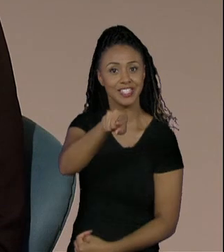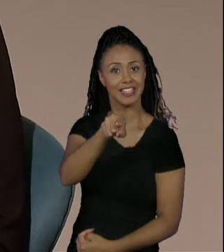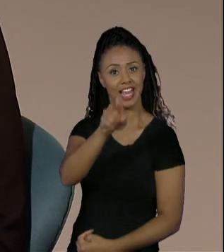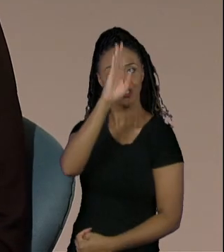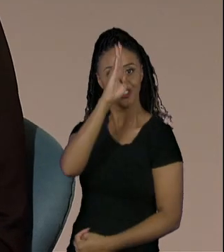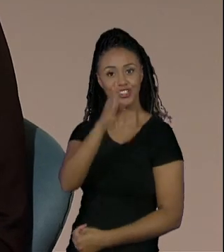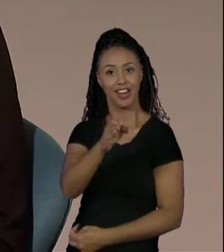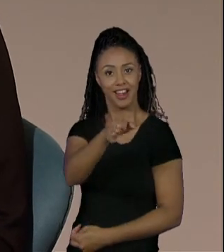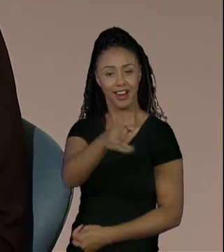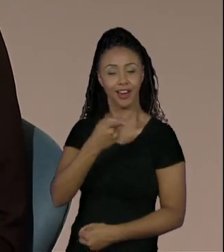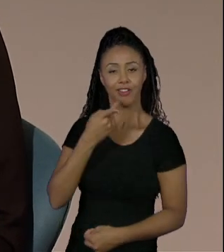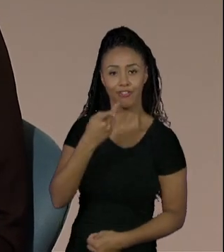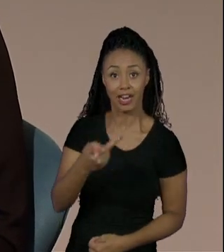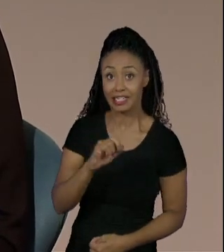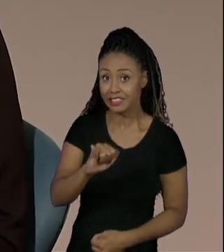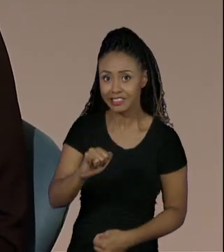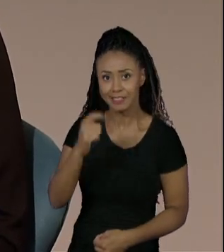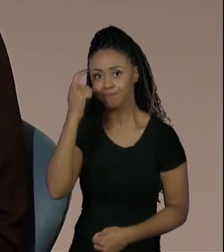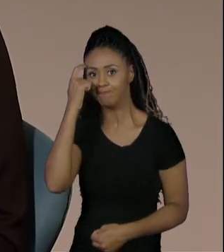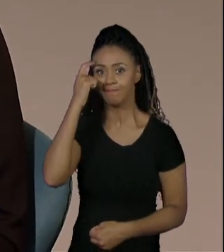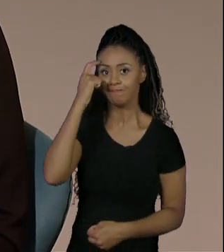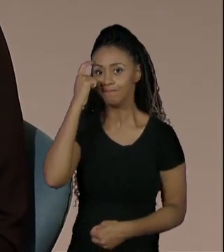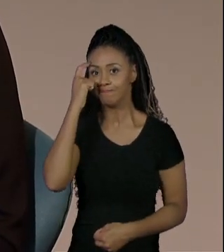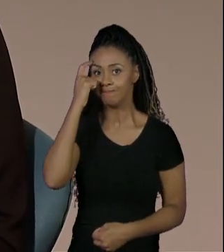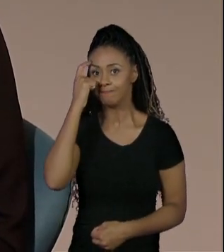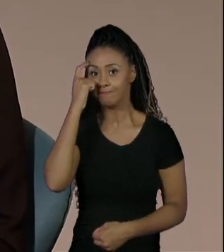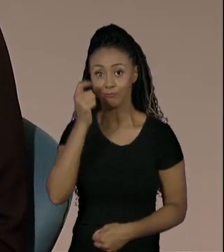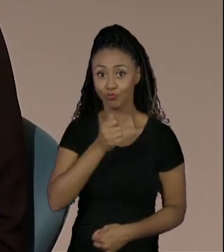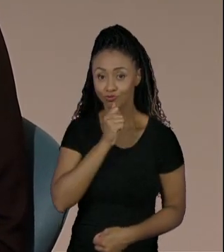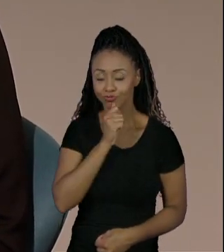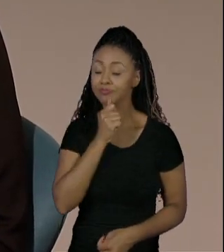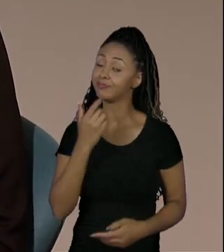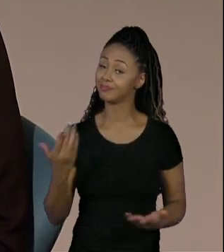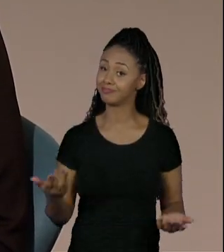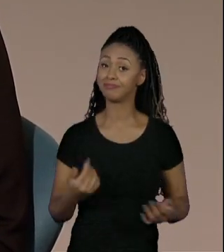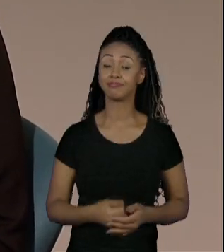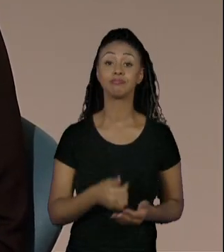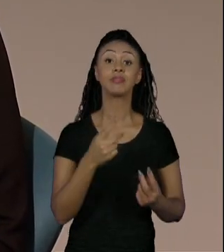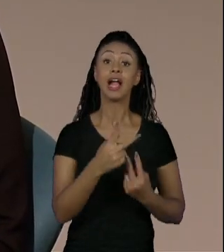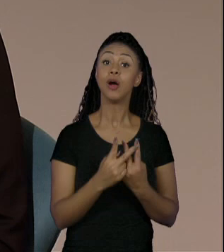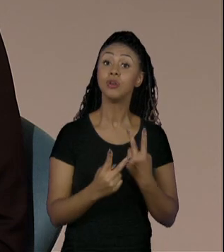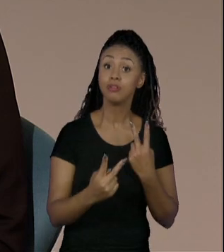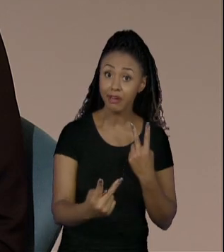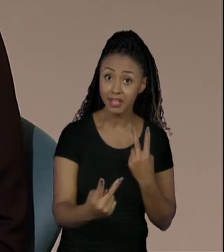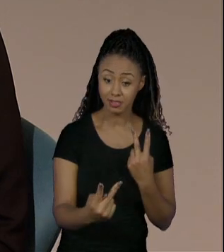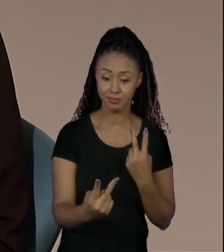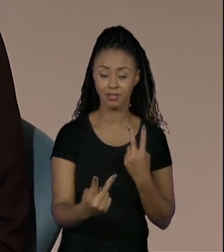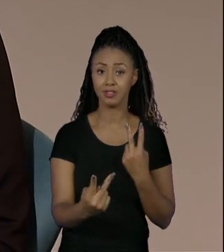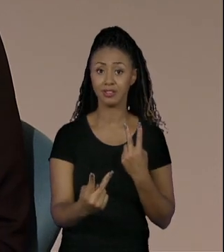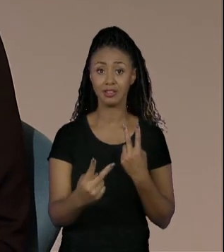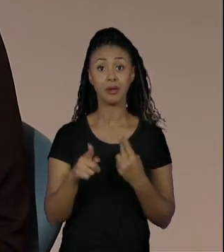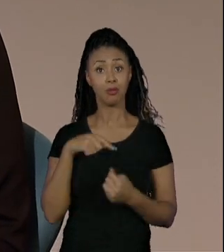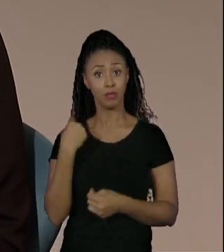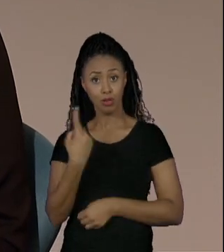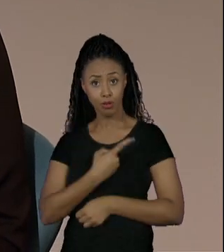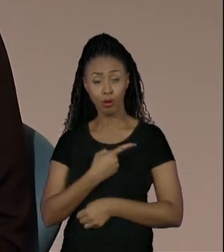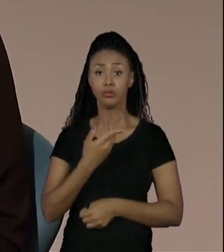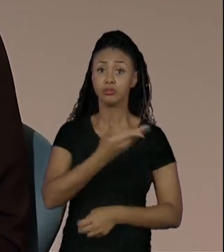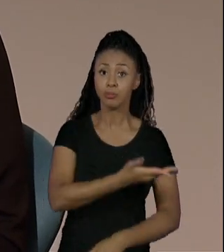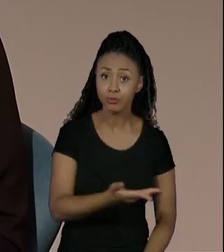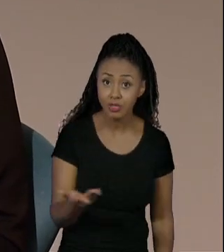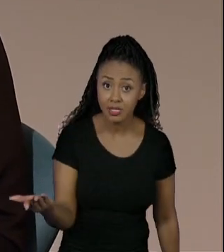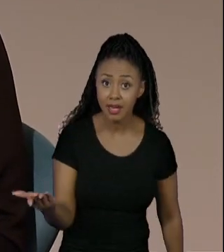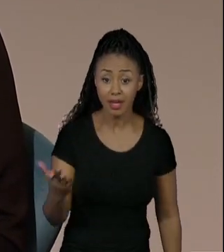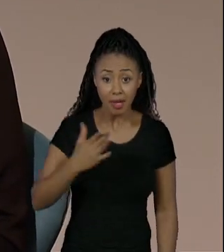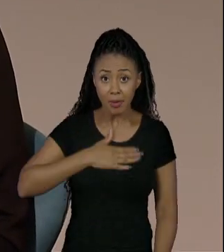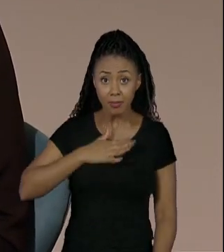com você, que ainda não fez a sua opção. Gente, a Univesp é para nós. A Univesp é para você. A Univesp